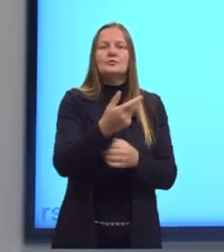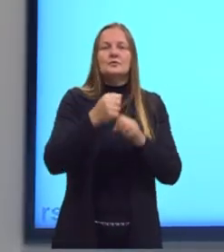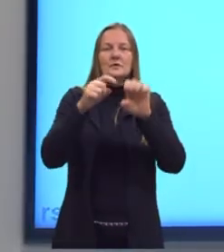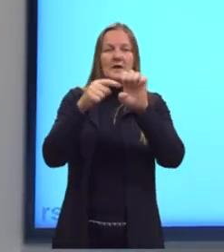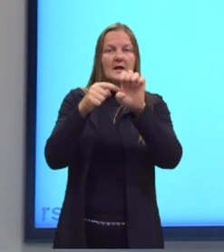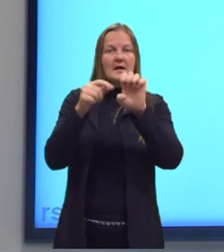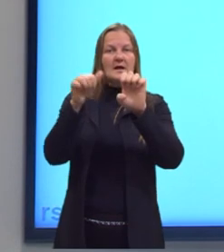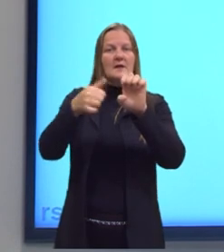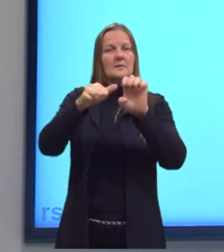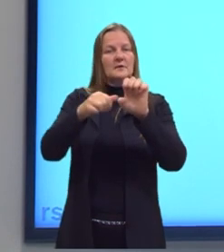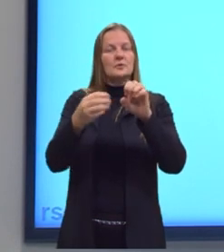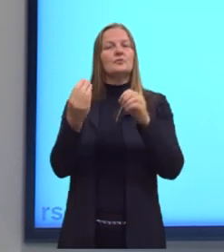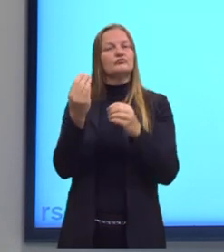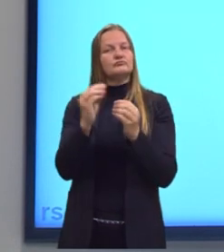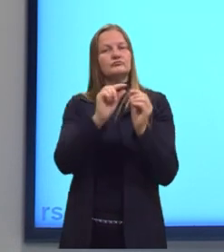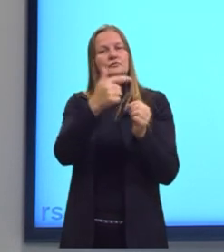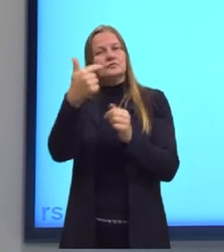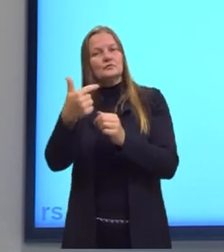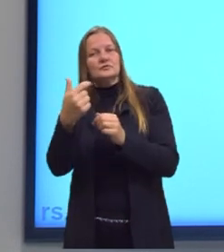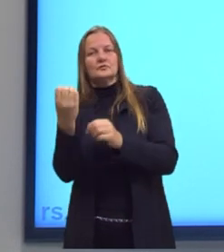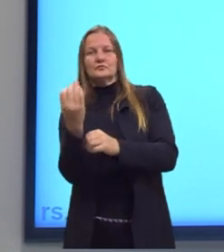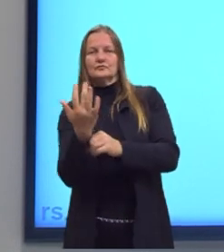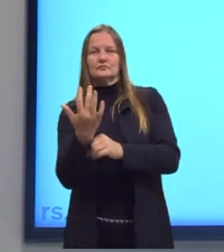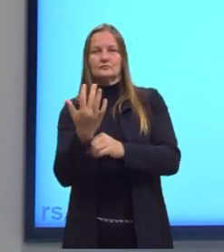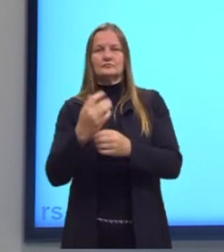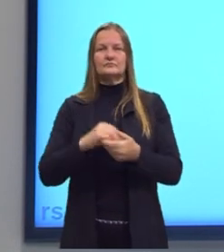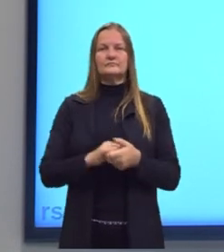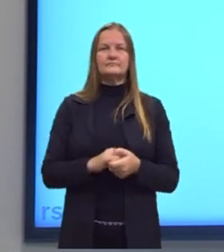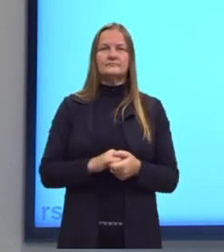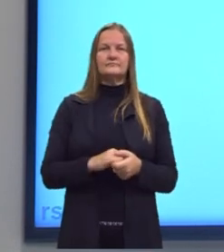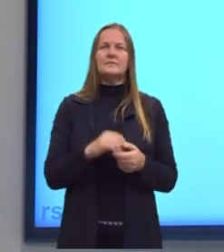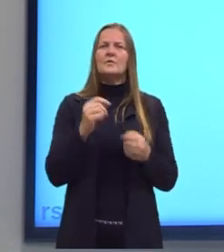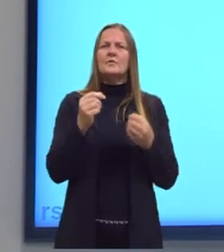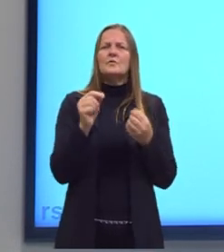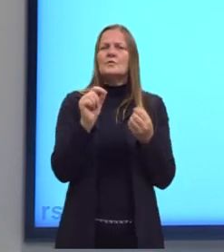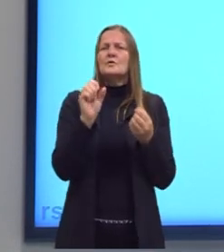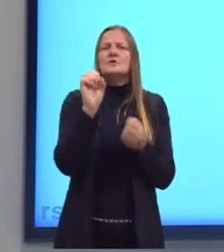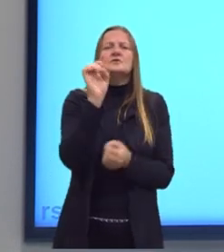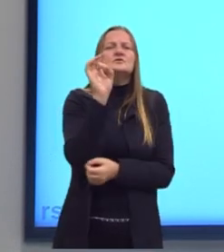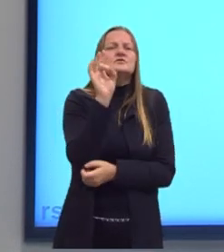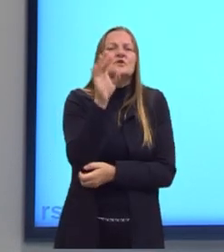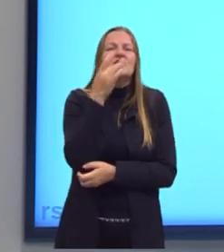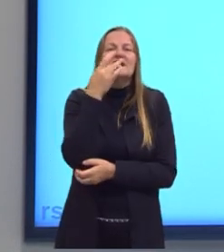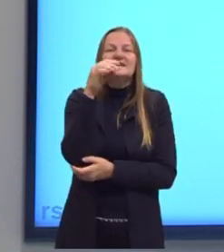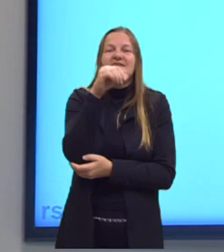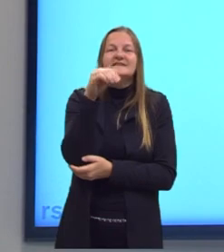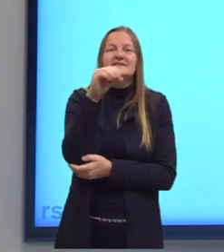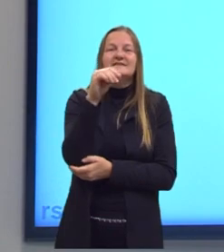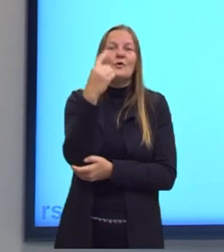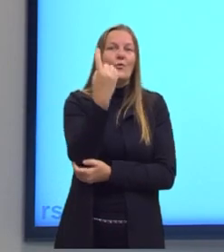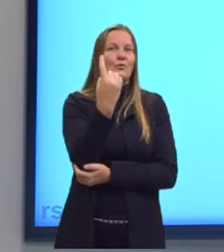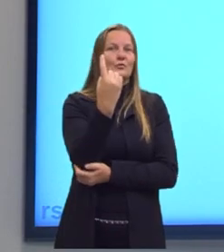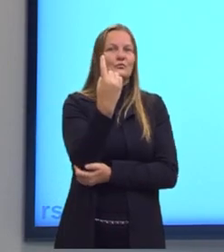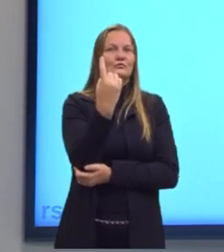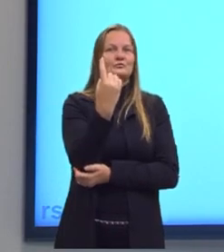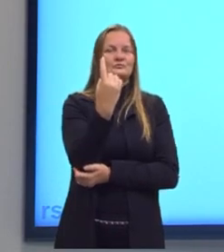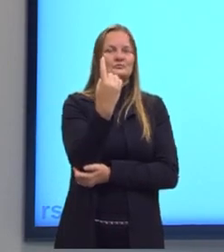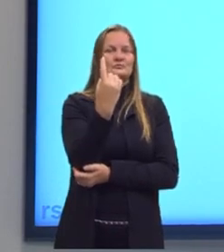estejam presentes no produto. Está dizendo que formar apenas um sal de cálcio é um produto.